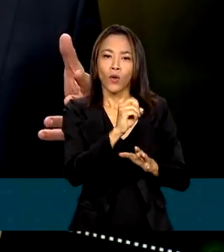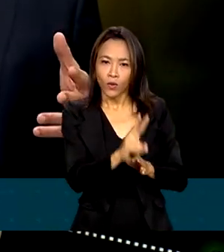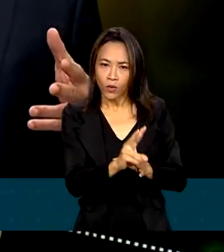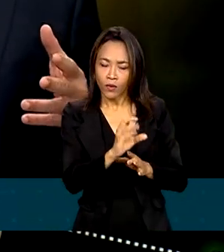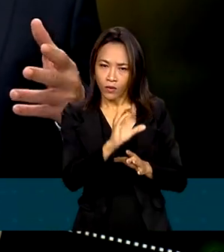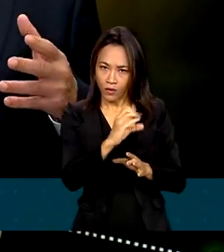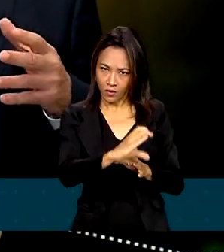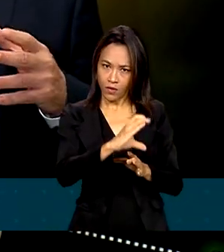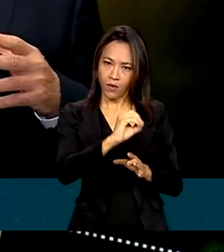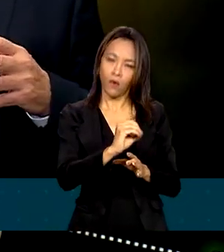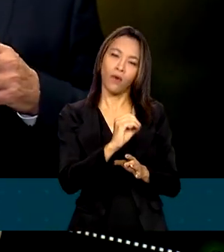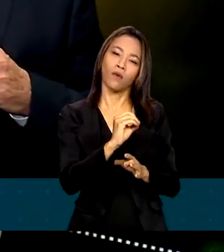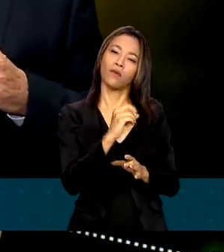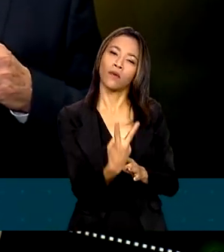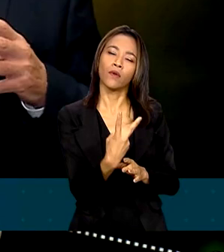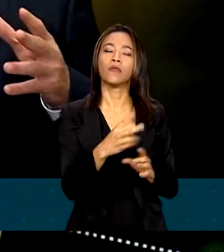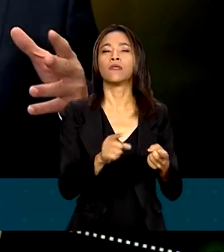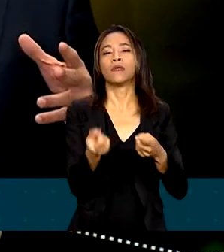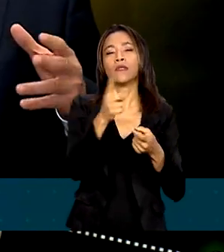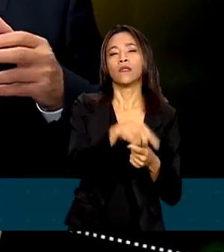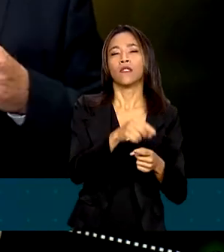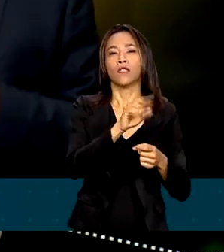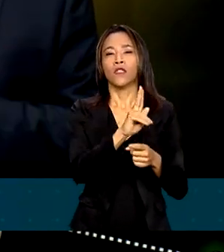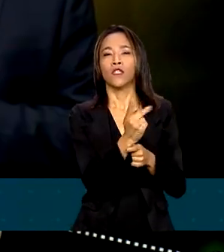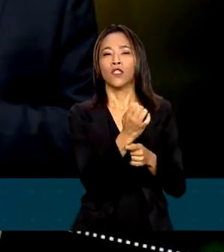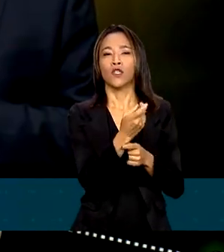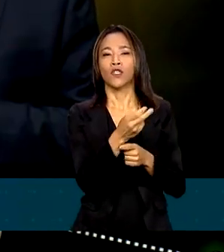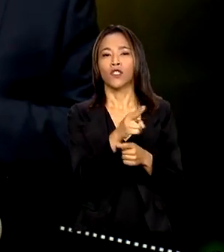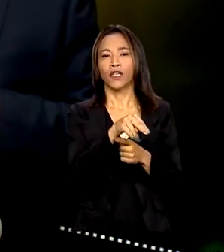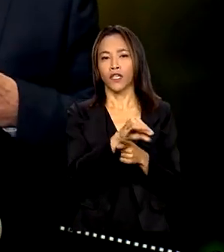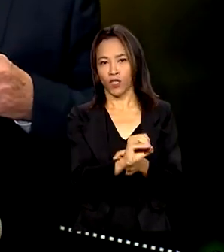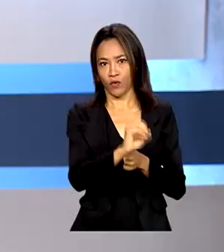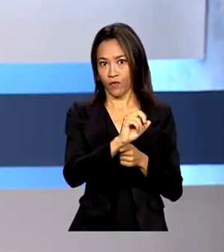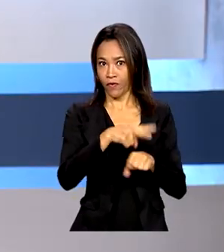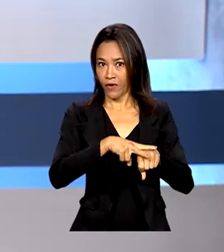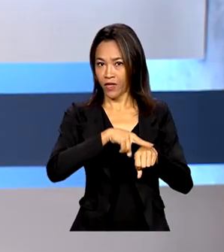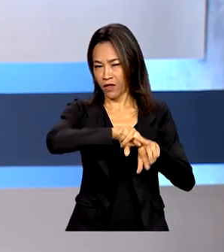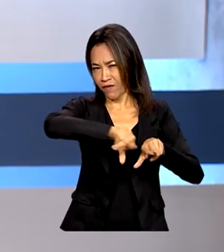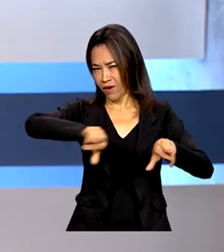hidrogênio verde. Então, temos muitas oportunidades.